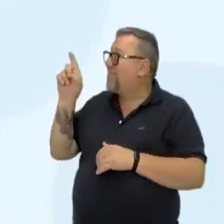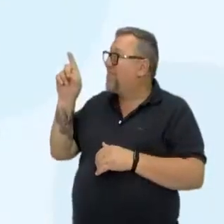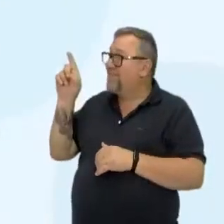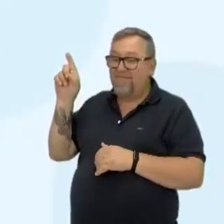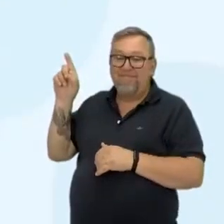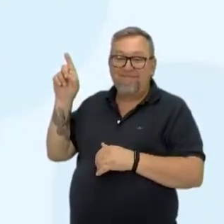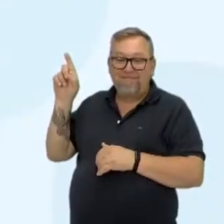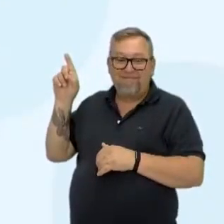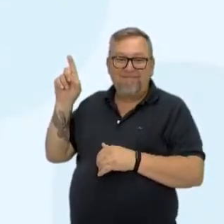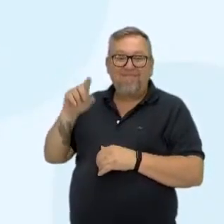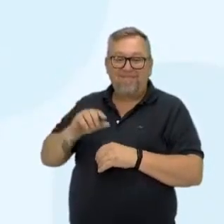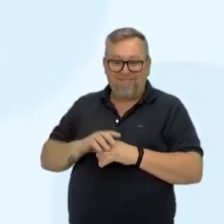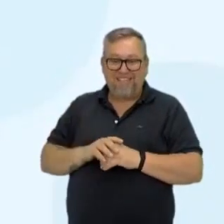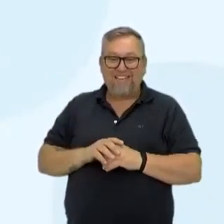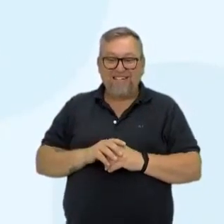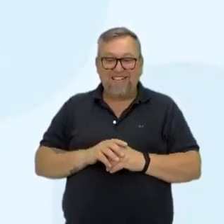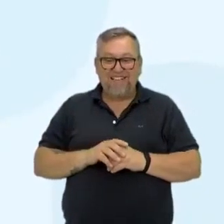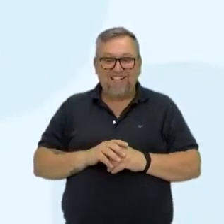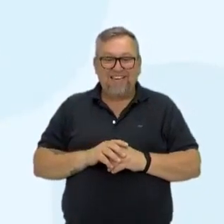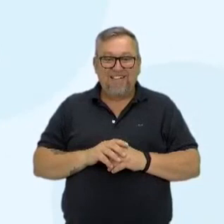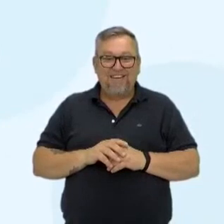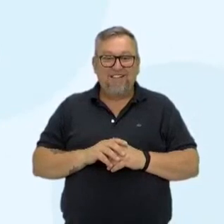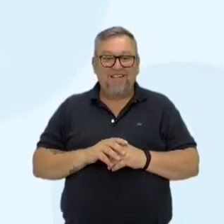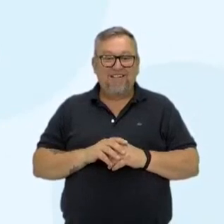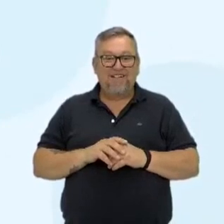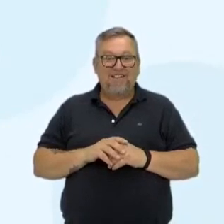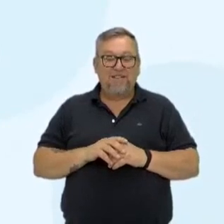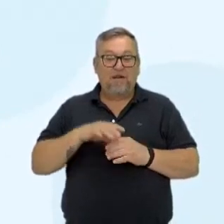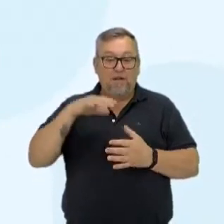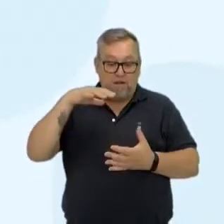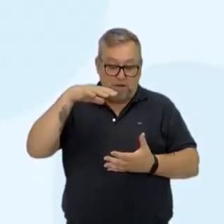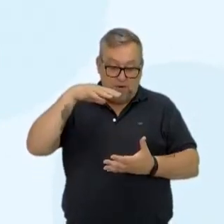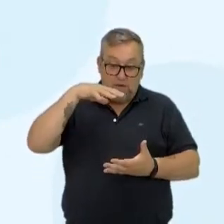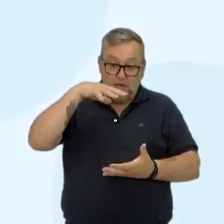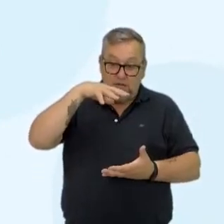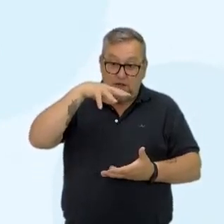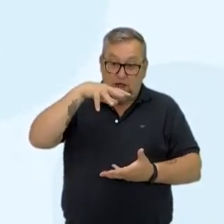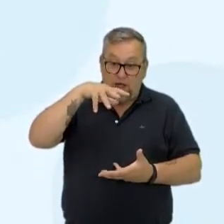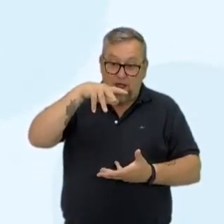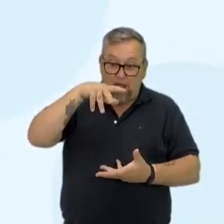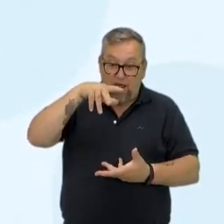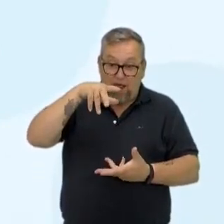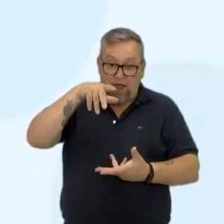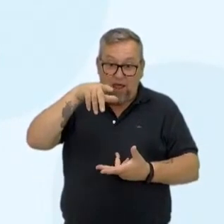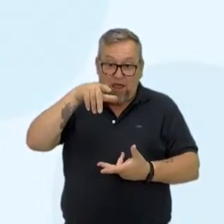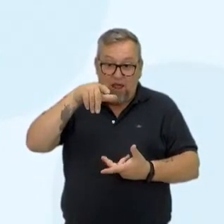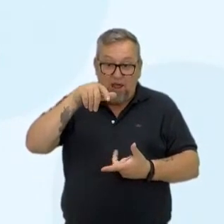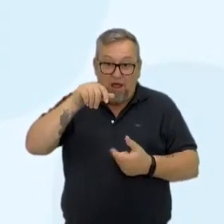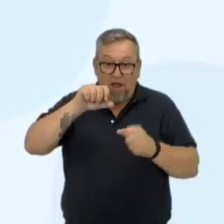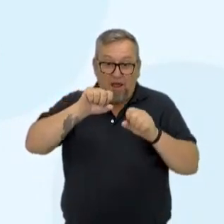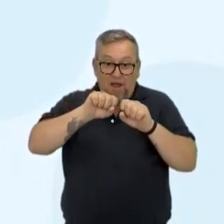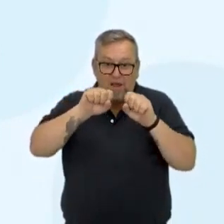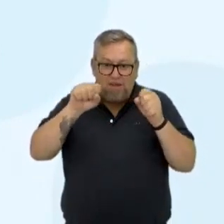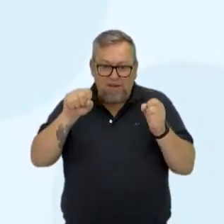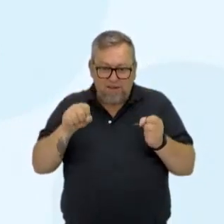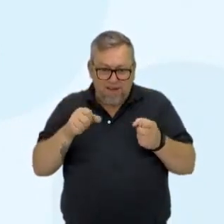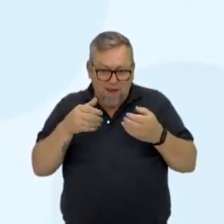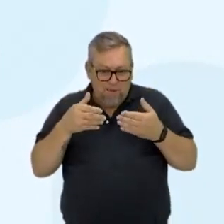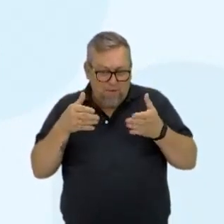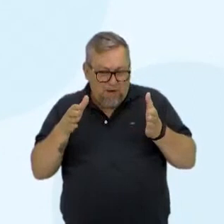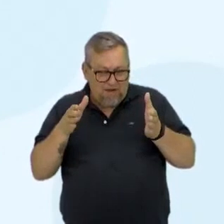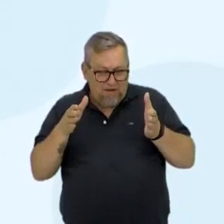sistemas. A Terra, será que é um sistema aberto,